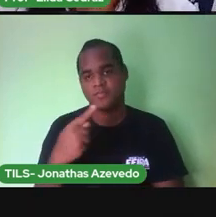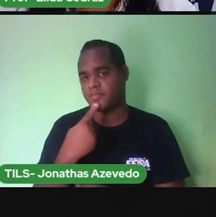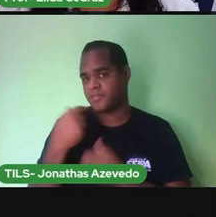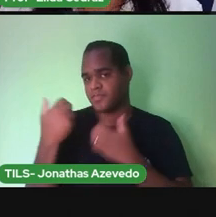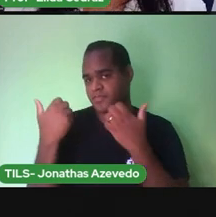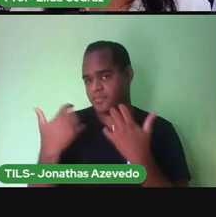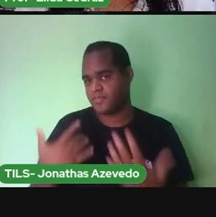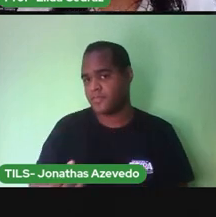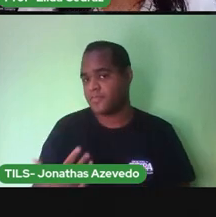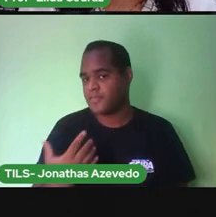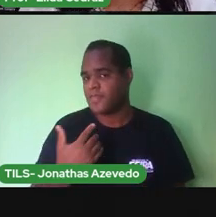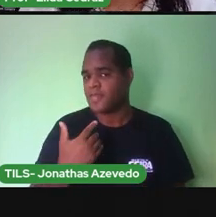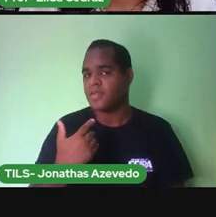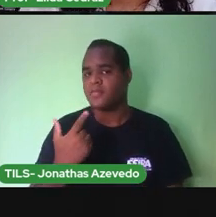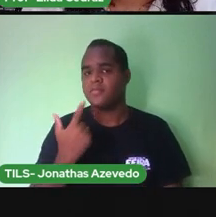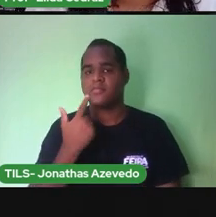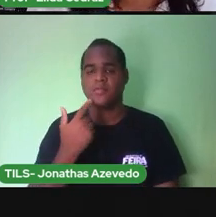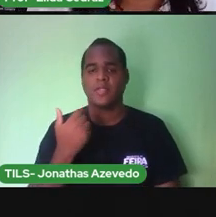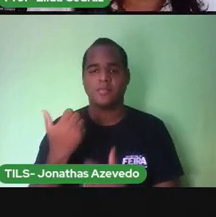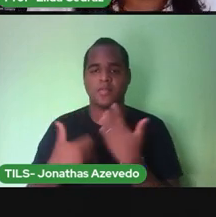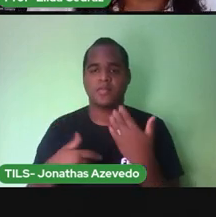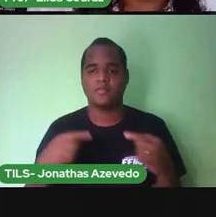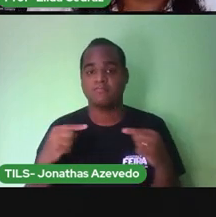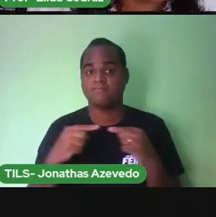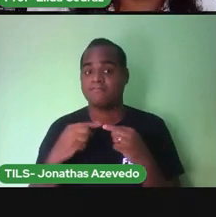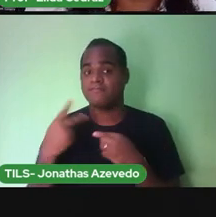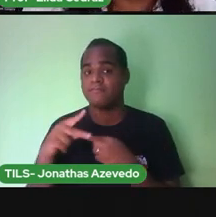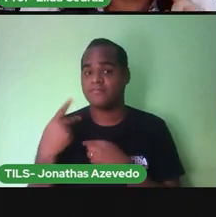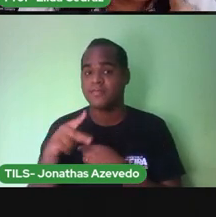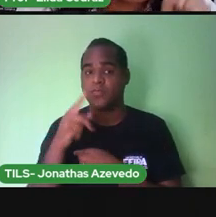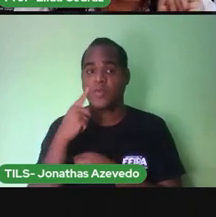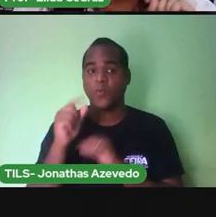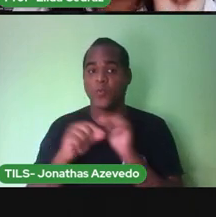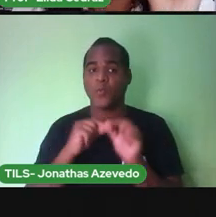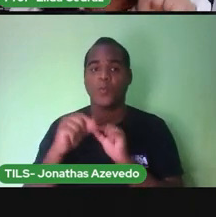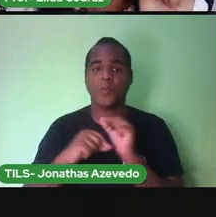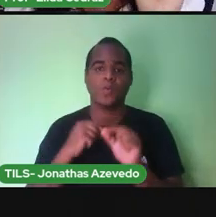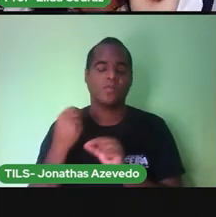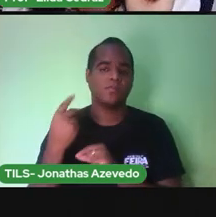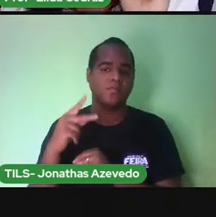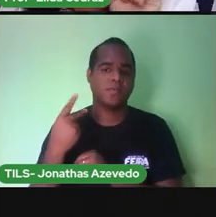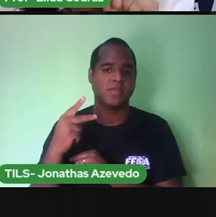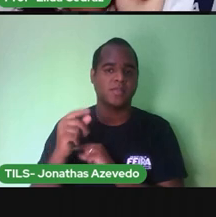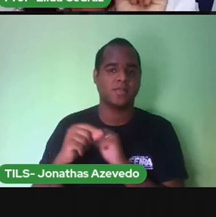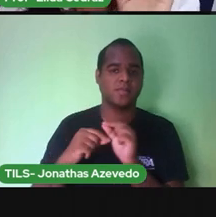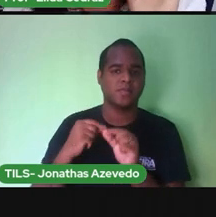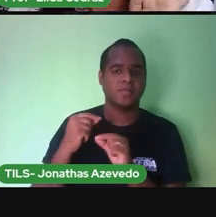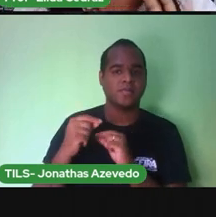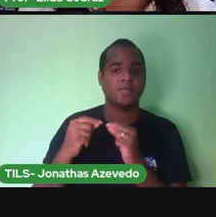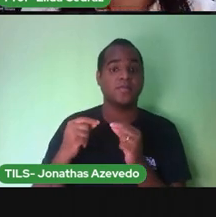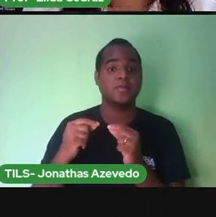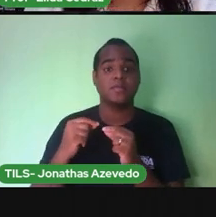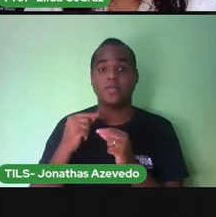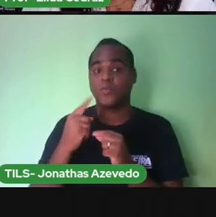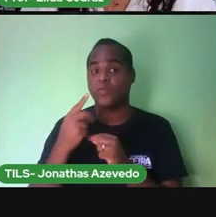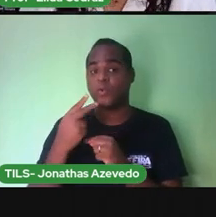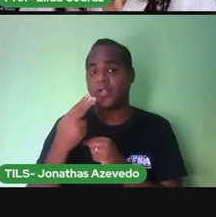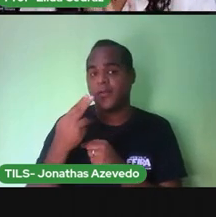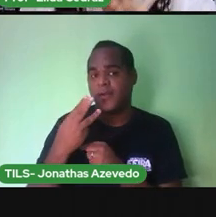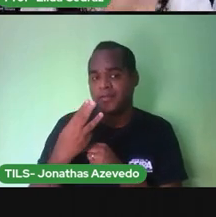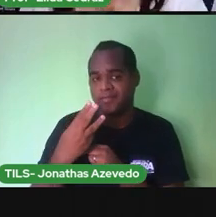pouquíssimos espaços. A Pró colocou sabe quantos espaços? Um, dois, três, quatro.